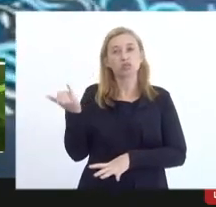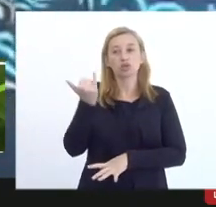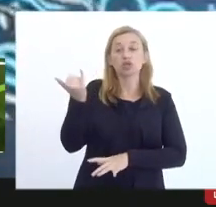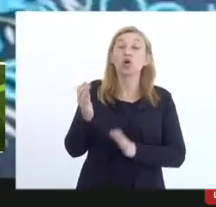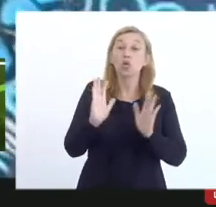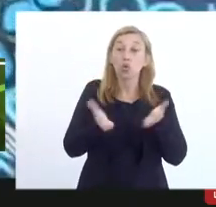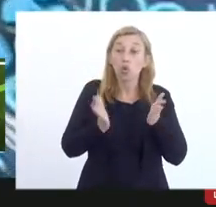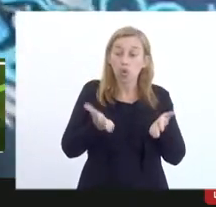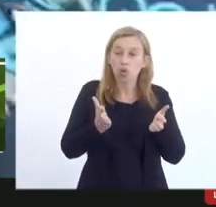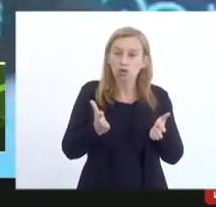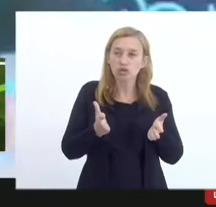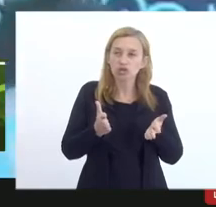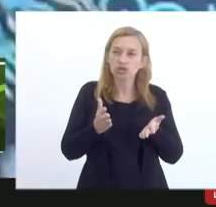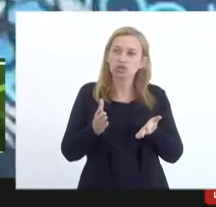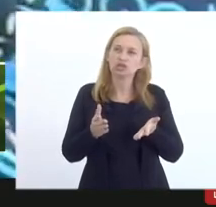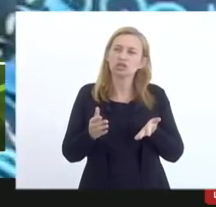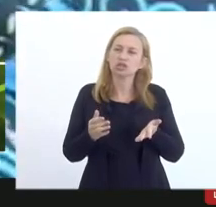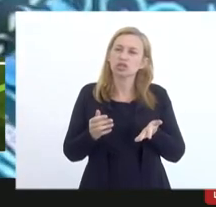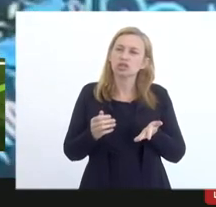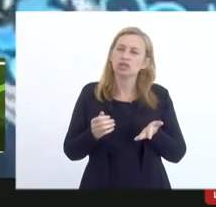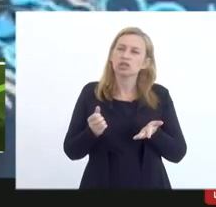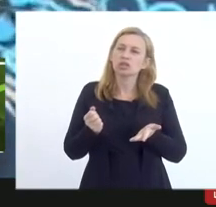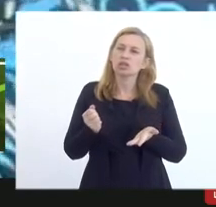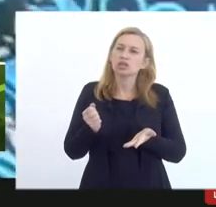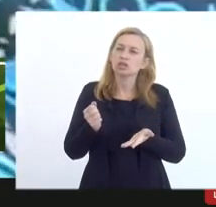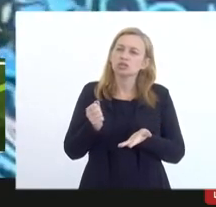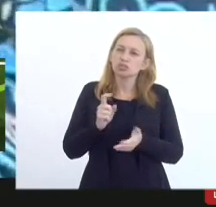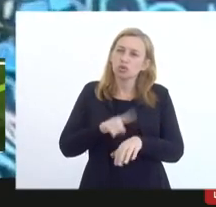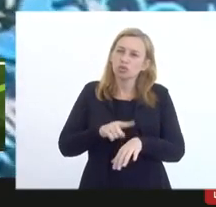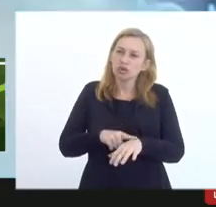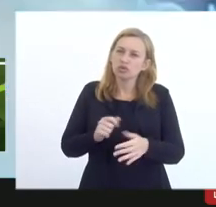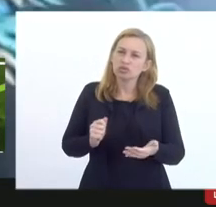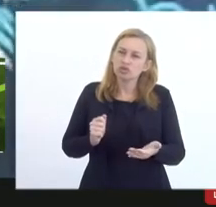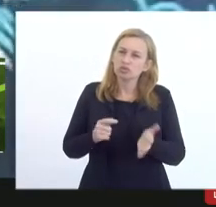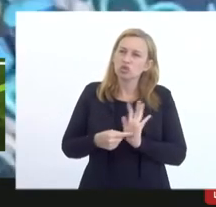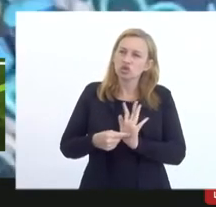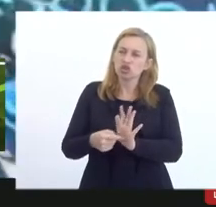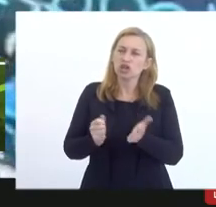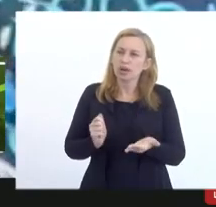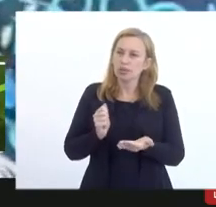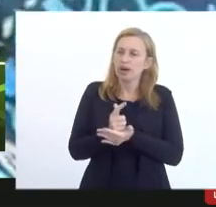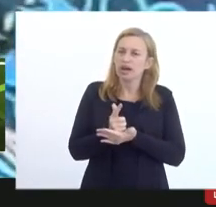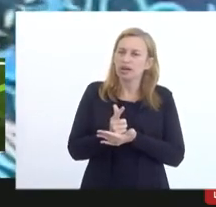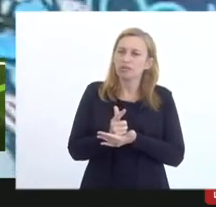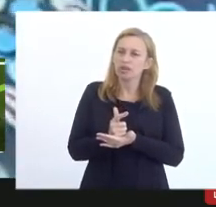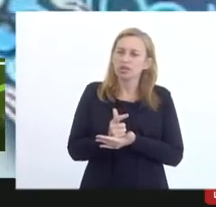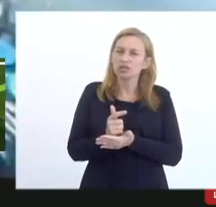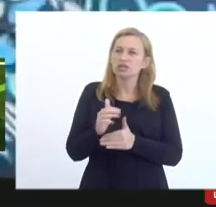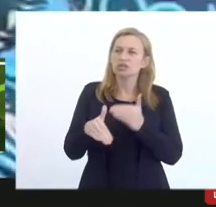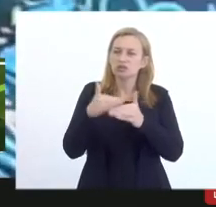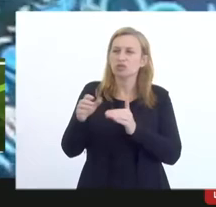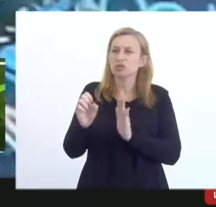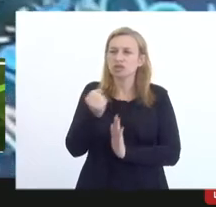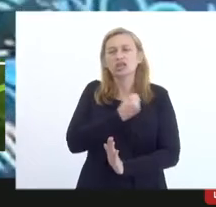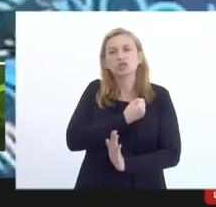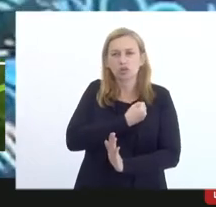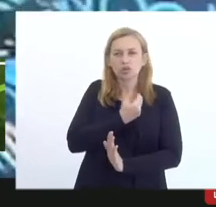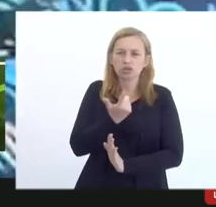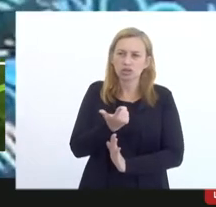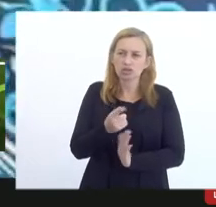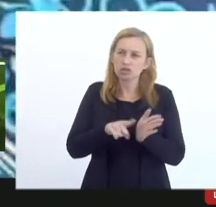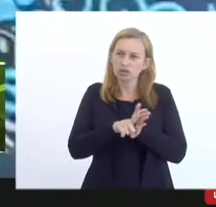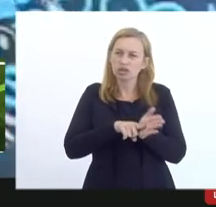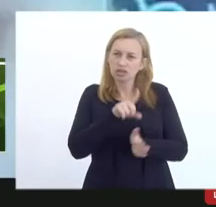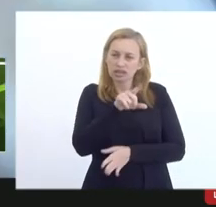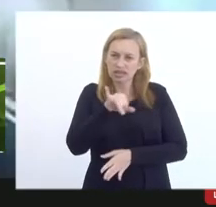hoje, na prestação de contas, já posso subir a nota fiscal, não está dessa forma, mas dá para subir a nota fiscal no desenvolve cultura, por exemplo, como está lá no